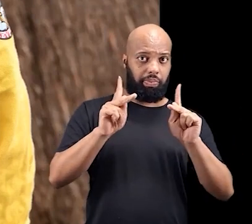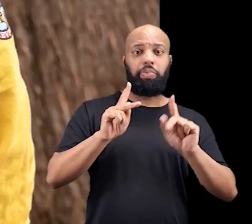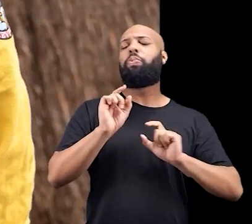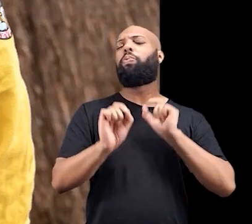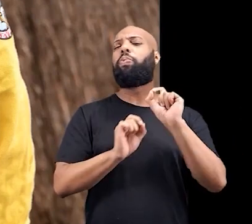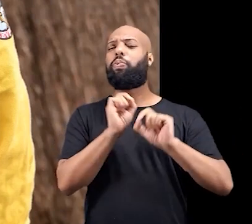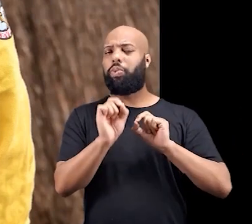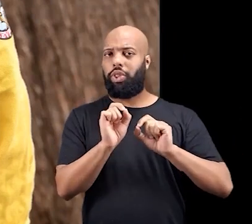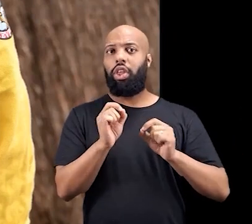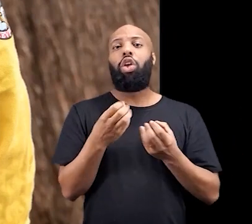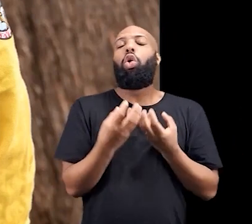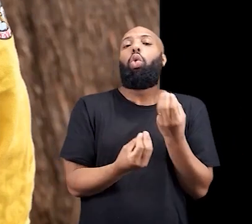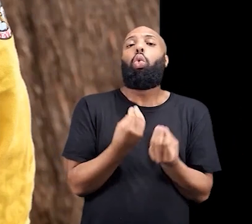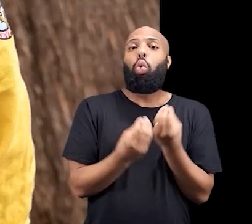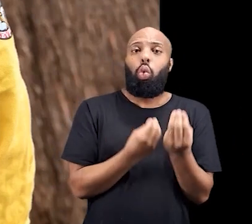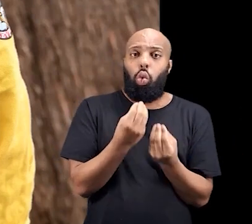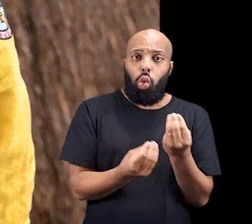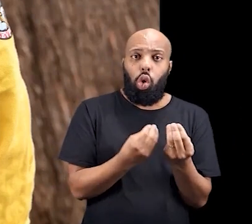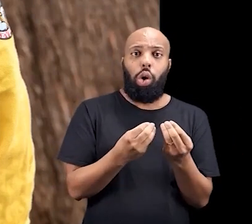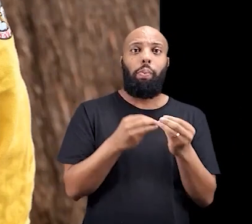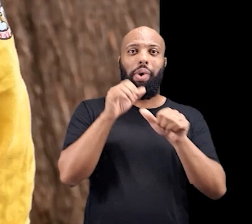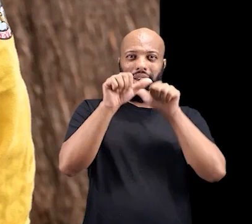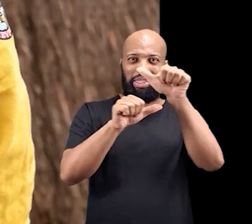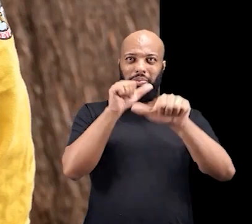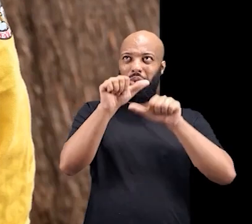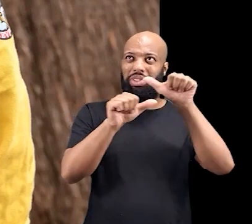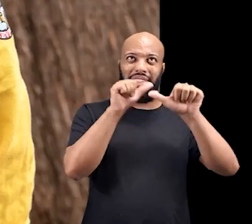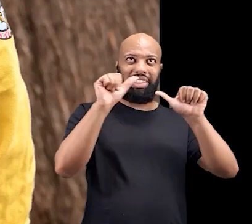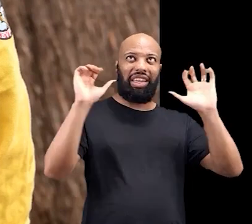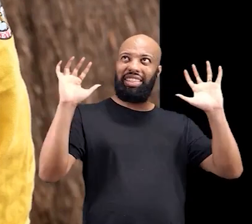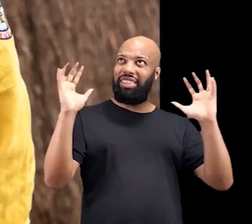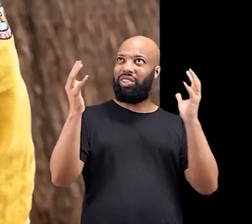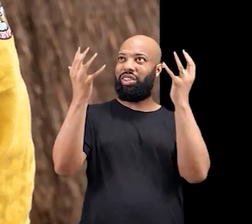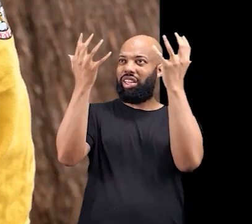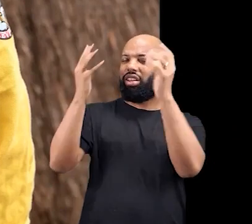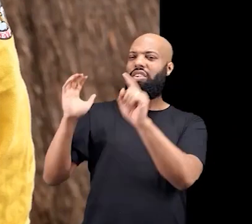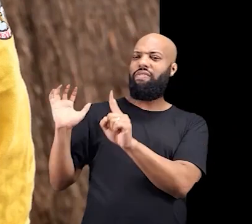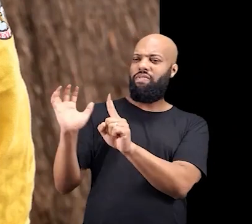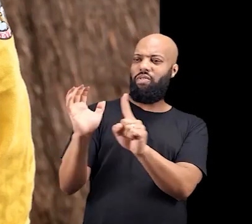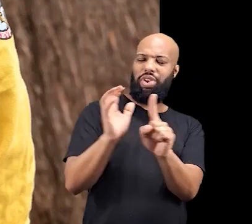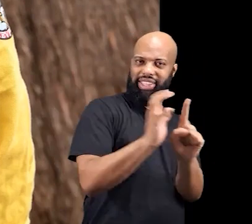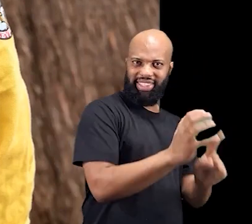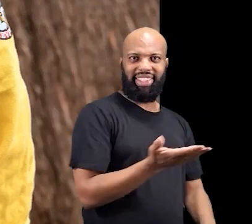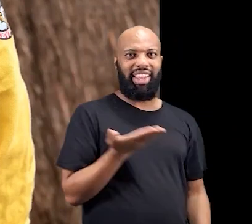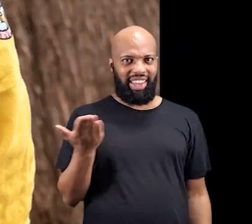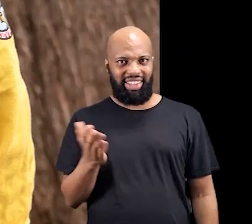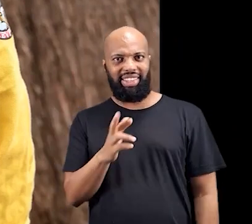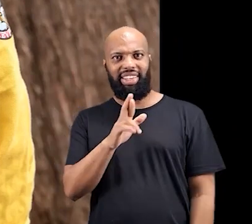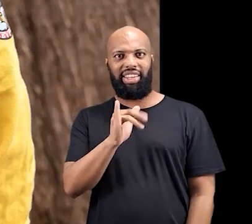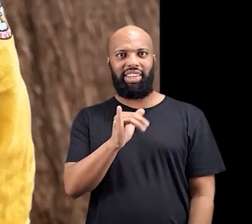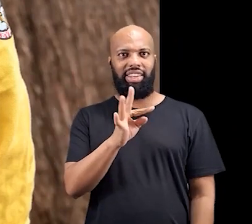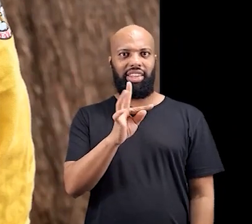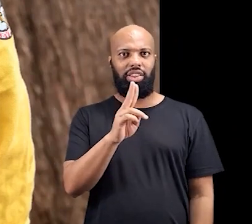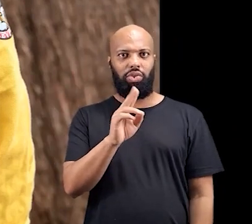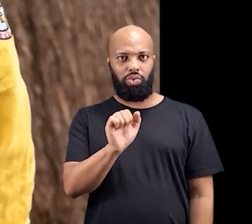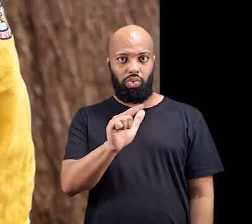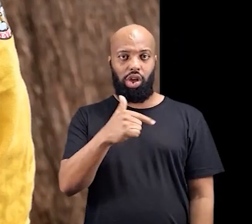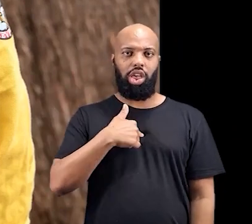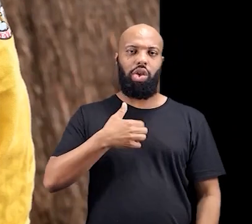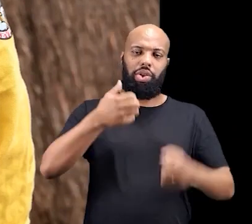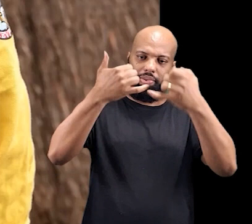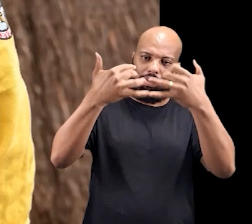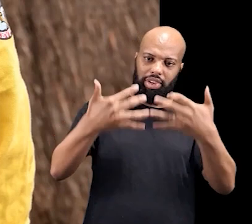agora, nesse momento, que é como as mudanças climáticas estão impactando nesse ritual.